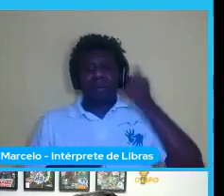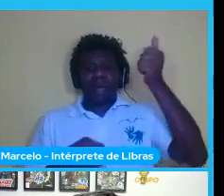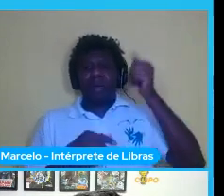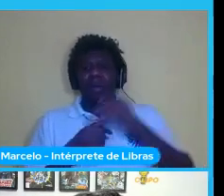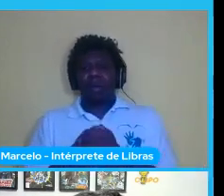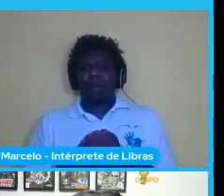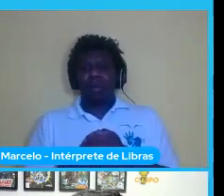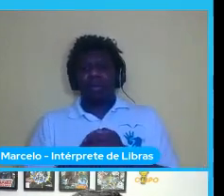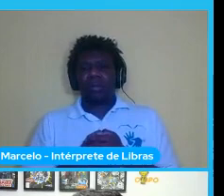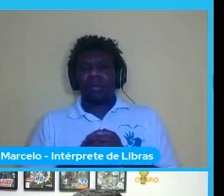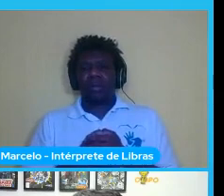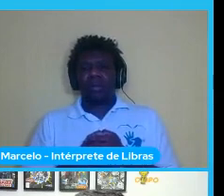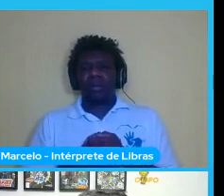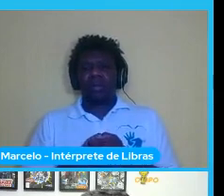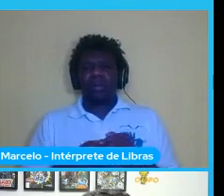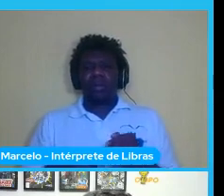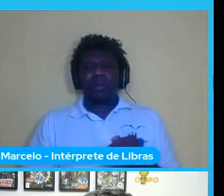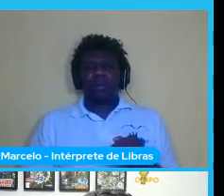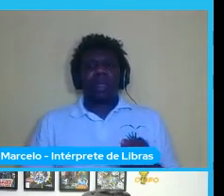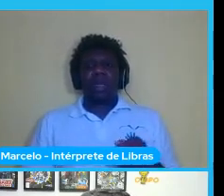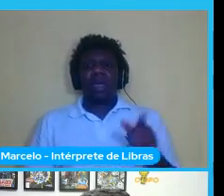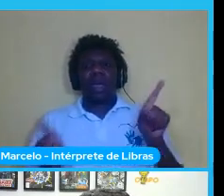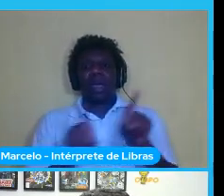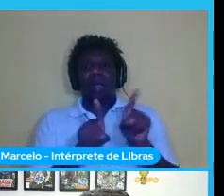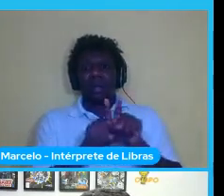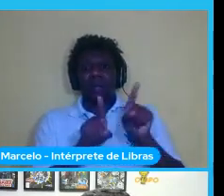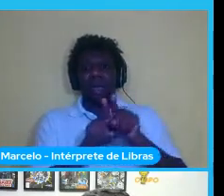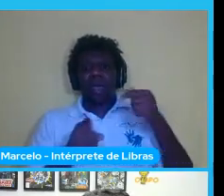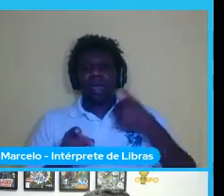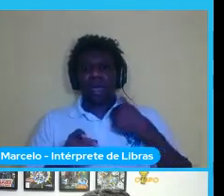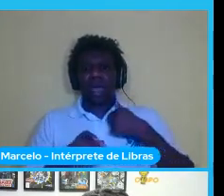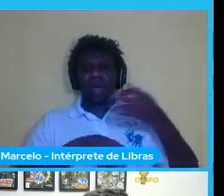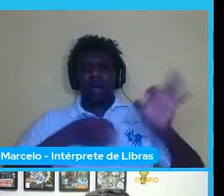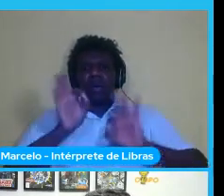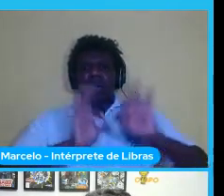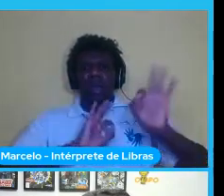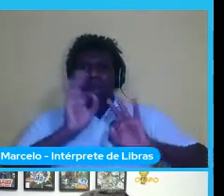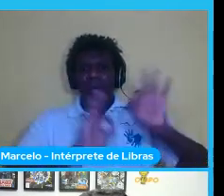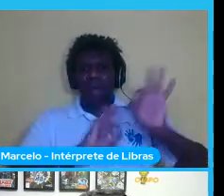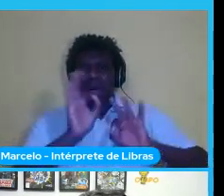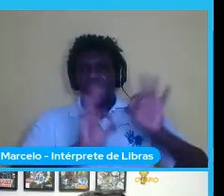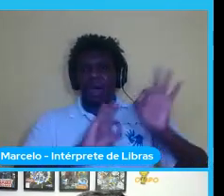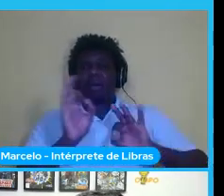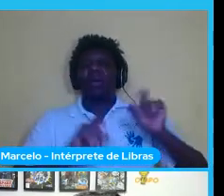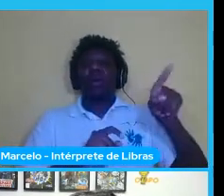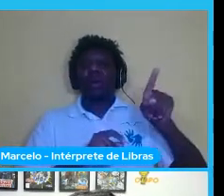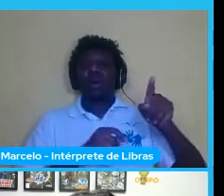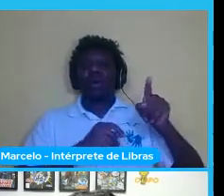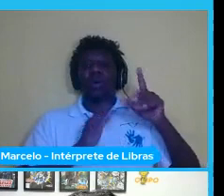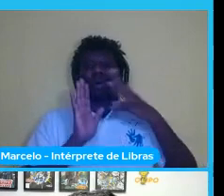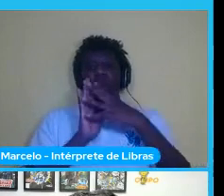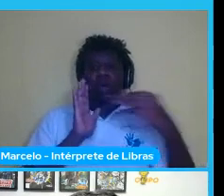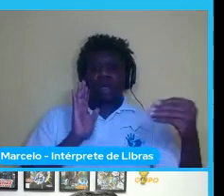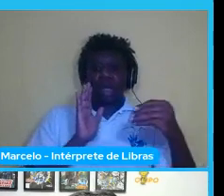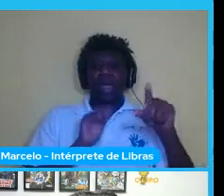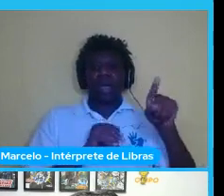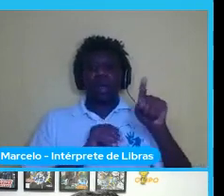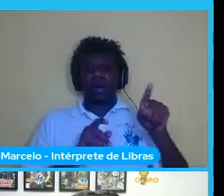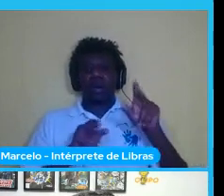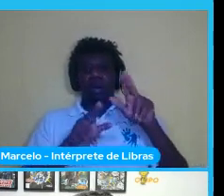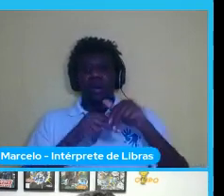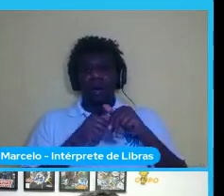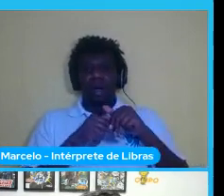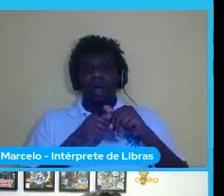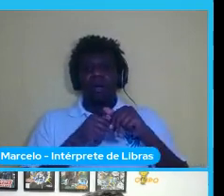uma vez que eu tenho implementado isso eu preparo esse modelo para múltiplas saídas então na verdade eu fiz um modelo